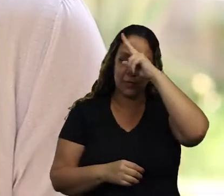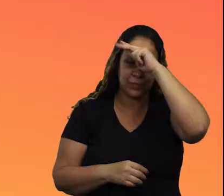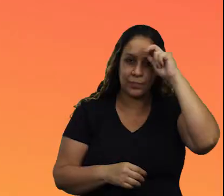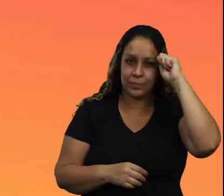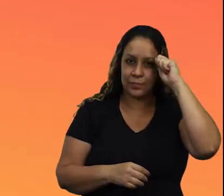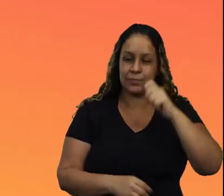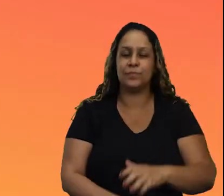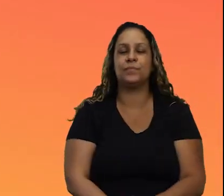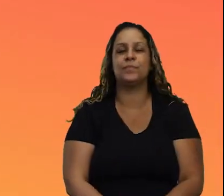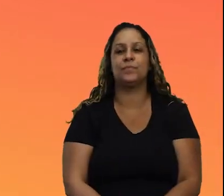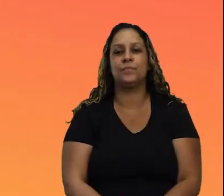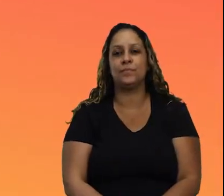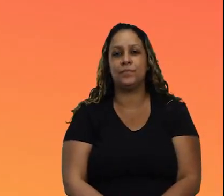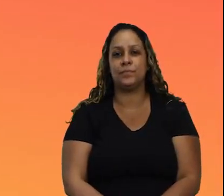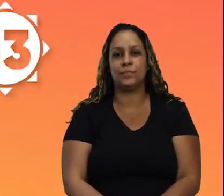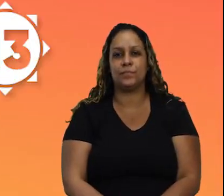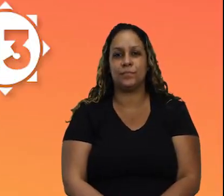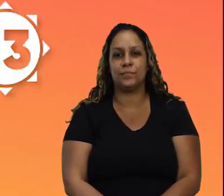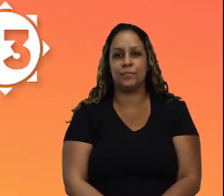Prefeito.